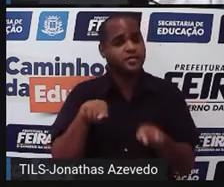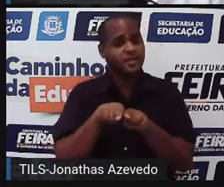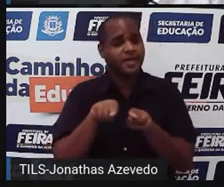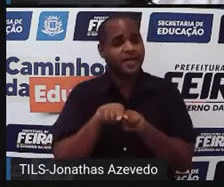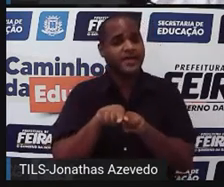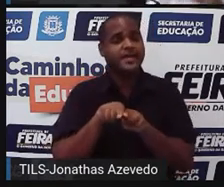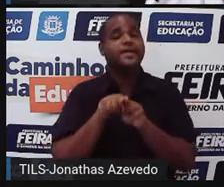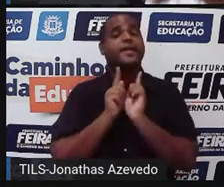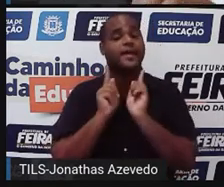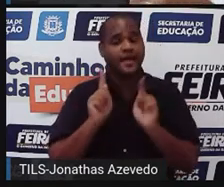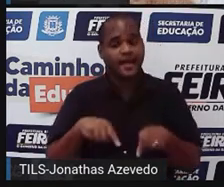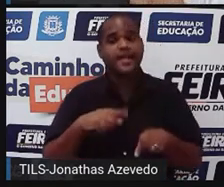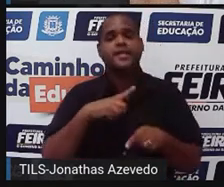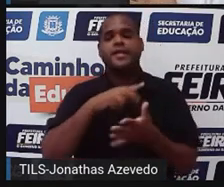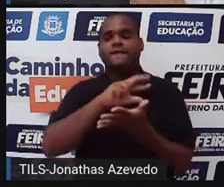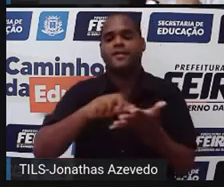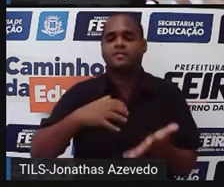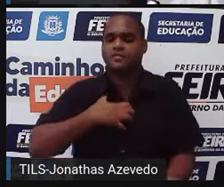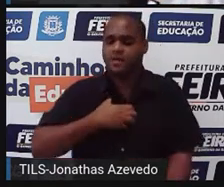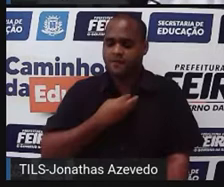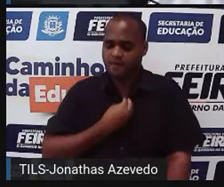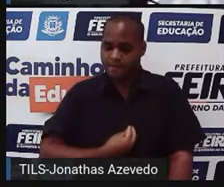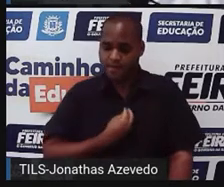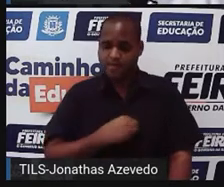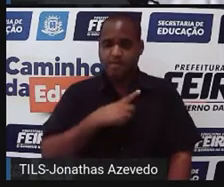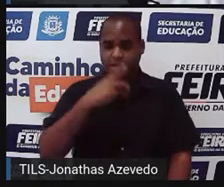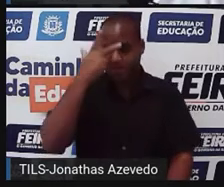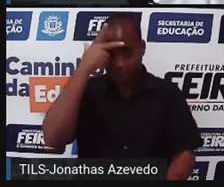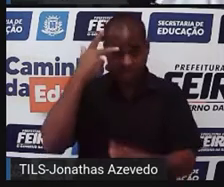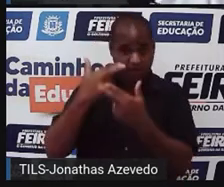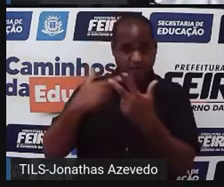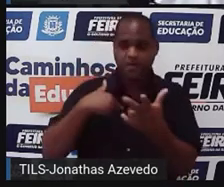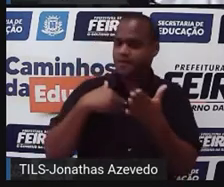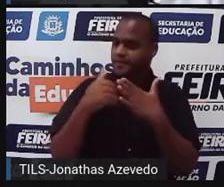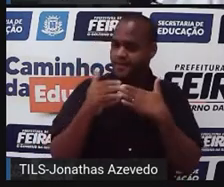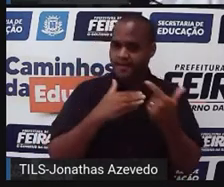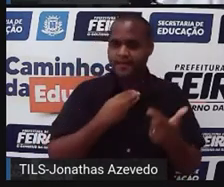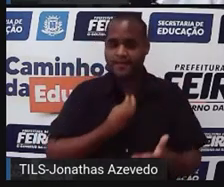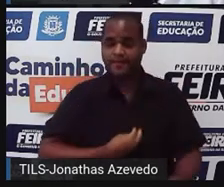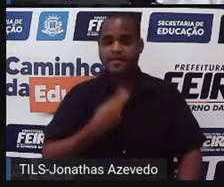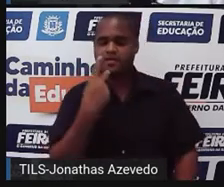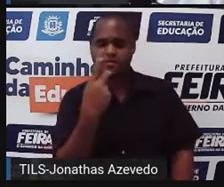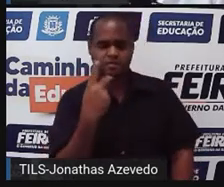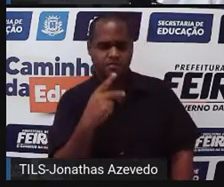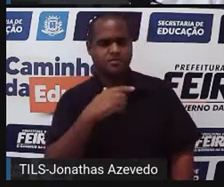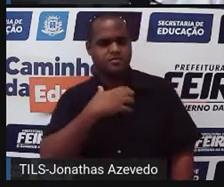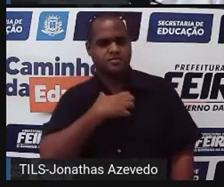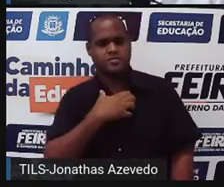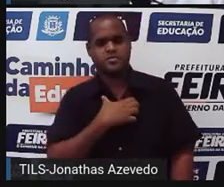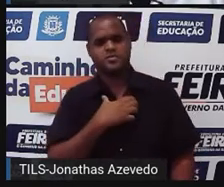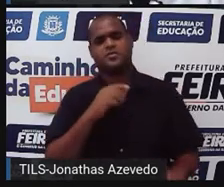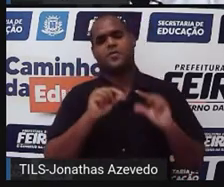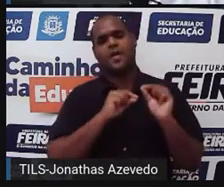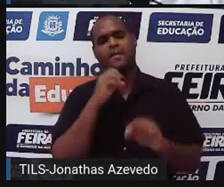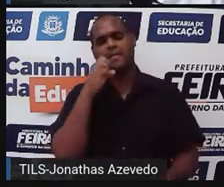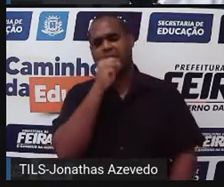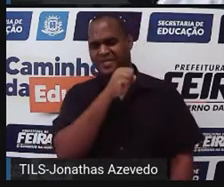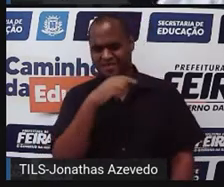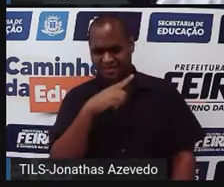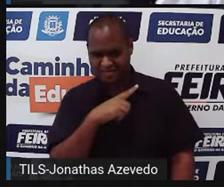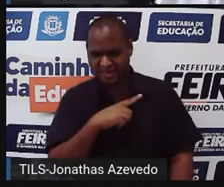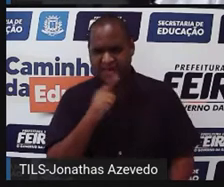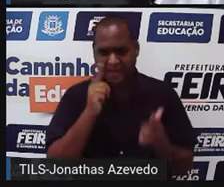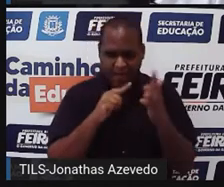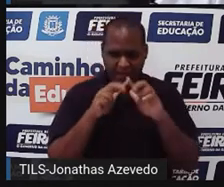situações que surgem na minha vida, na vida de qualquer pessoa, na sua vida, que não são situações tão rápidas de